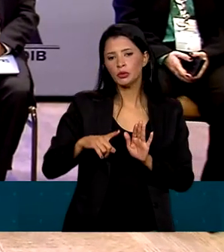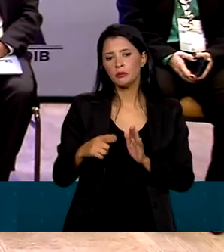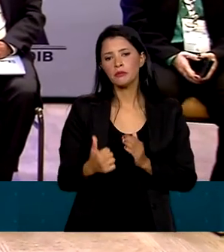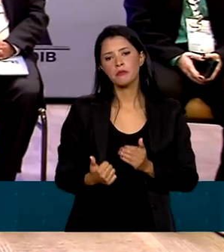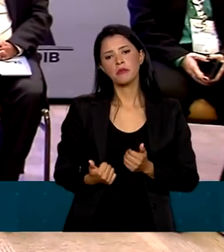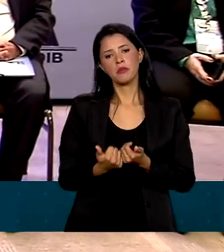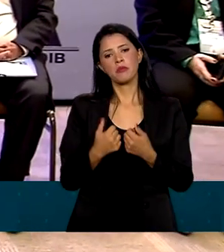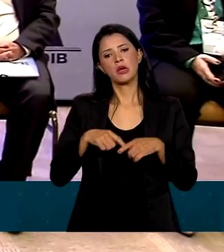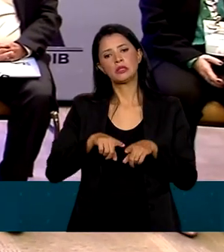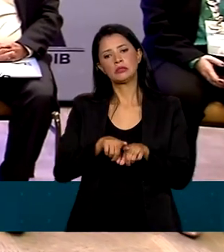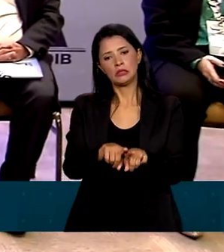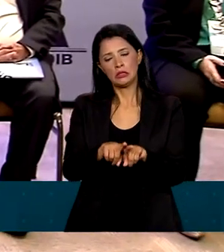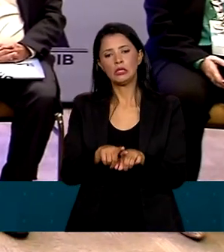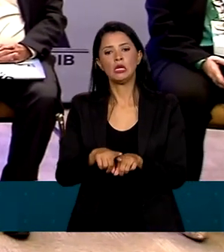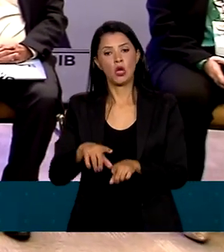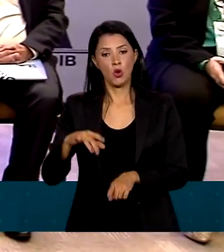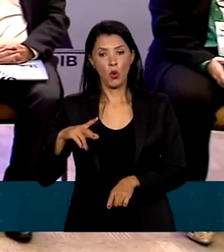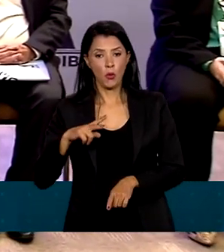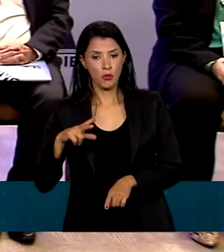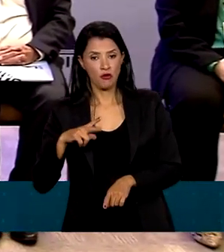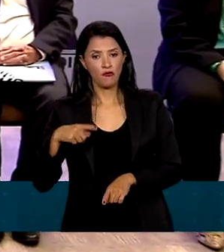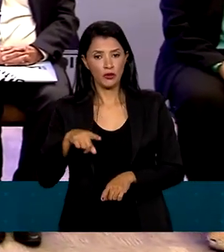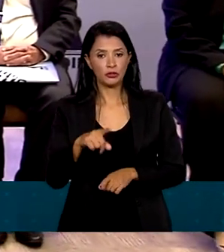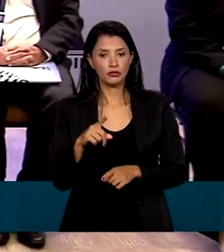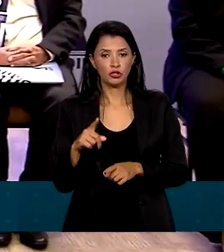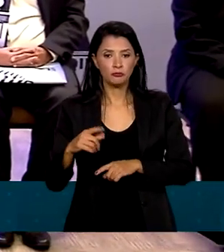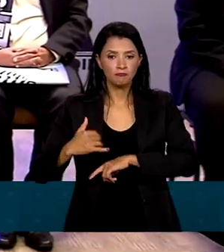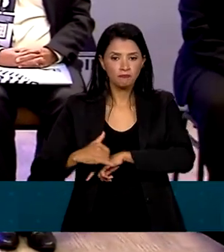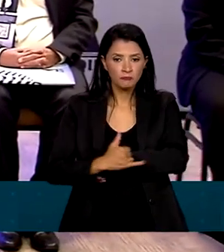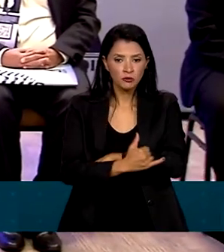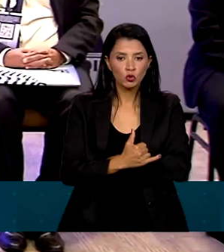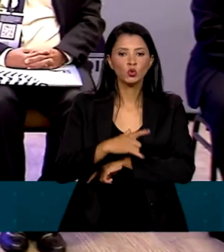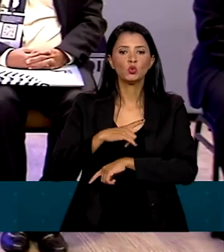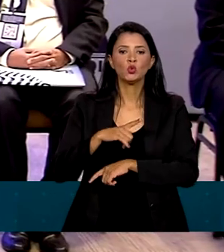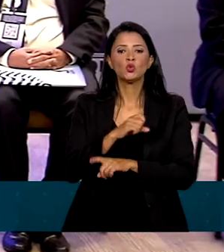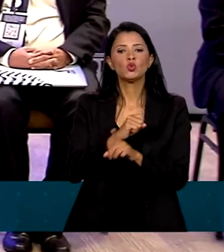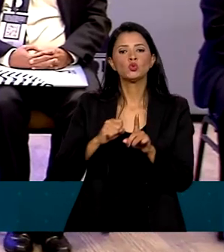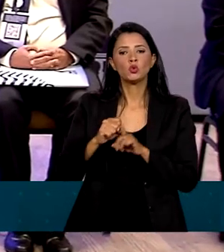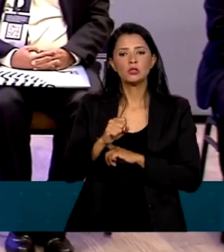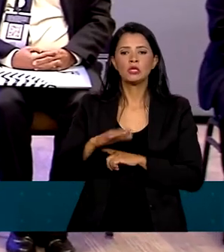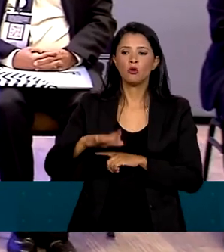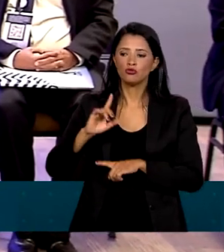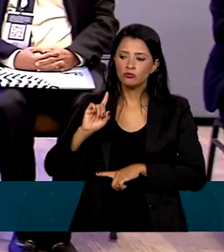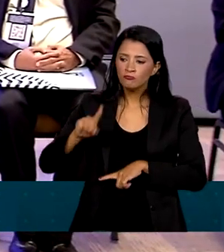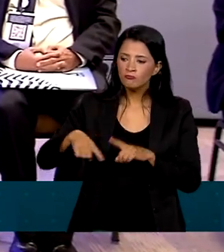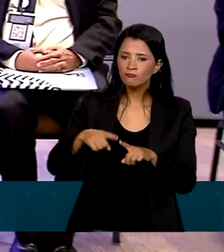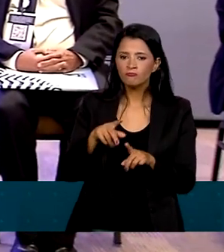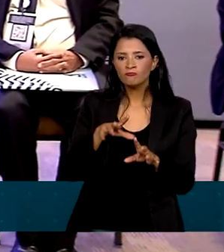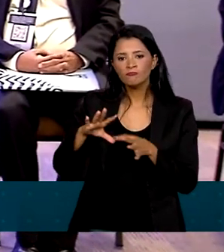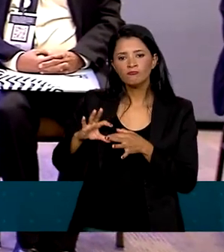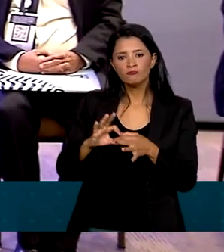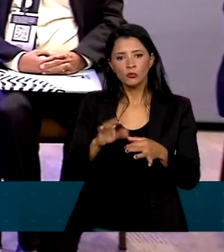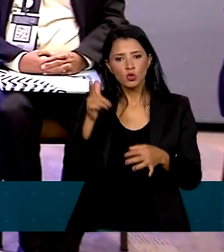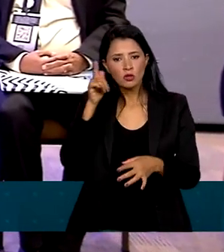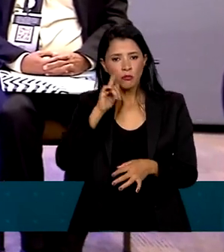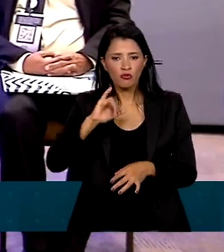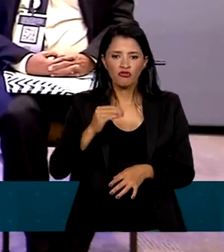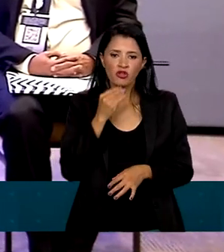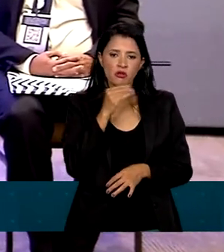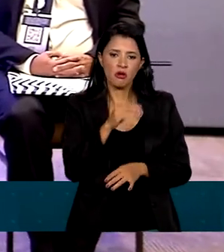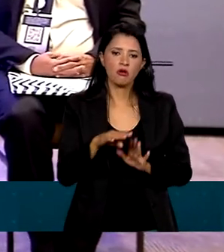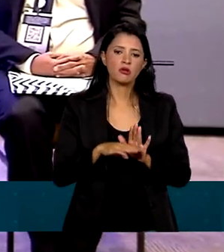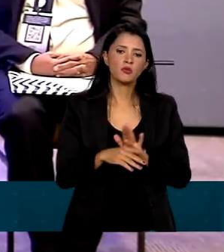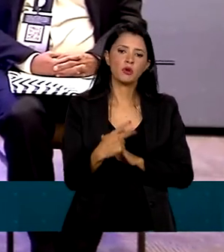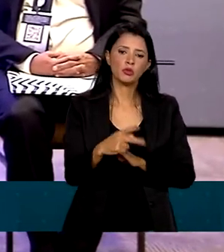parceria com a iniciativa privada de infraestrutura social no contexto de alavancar esses benefícios e essa agenda?